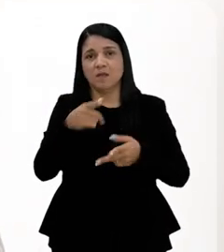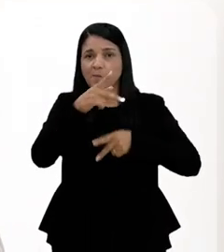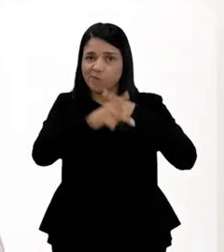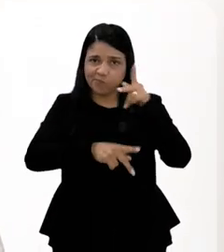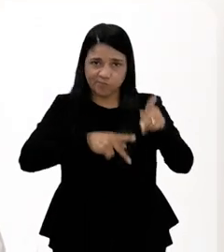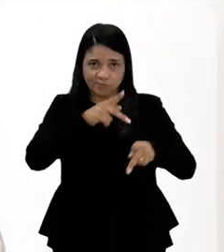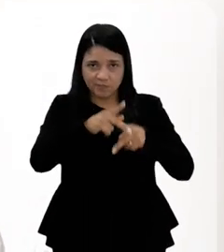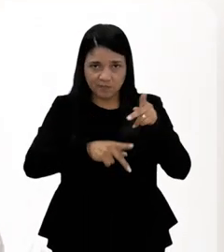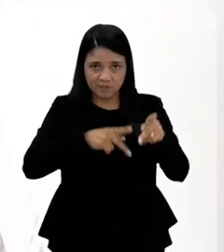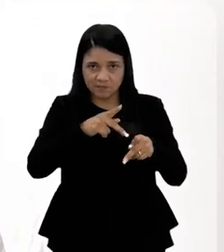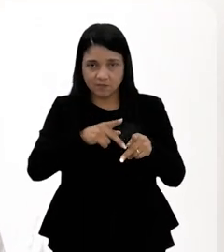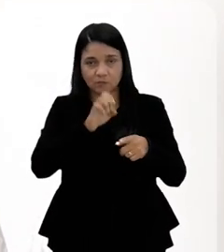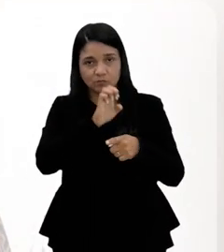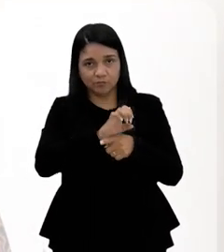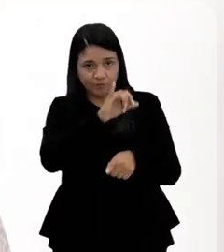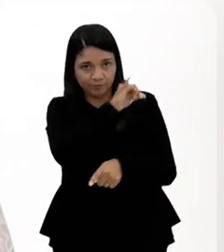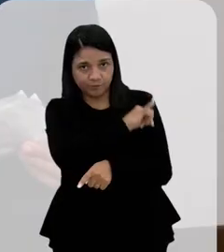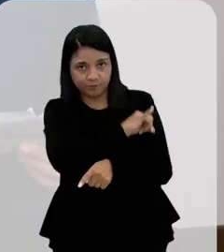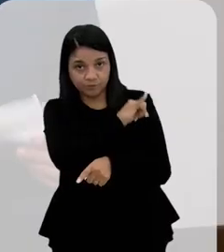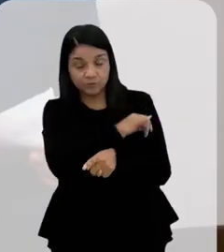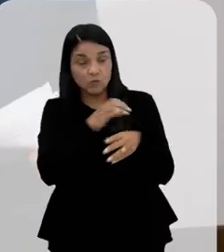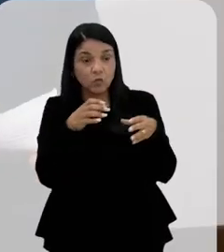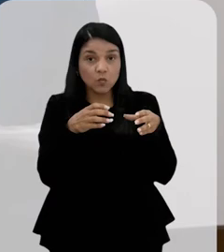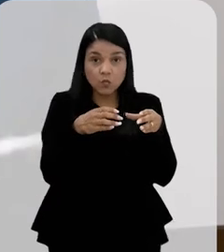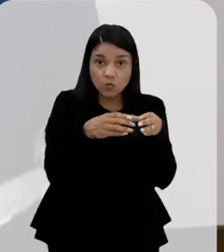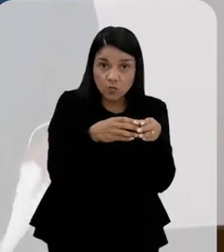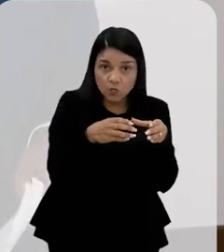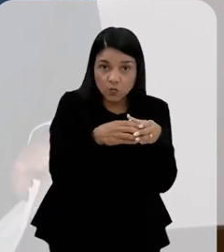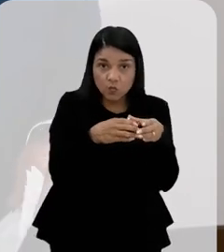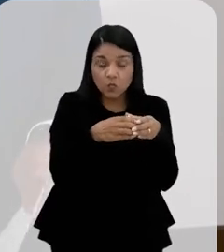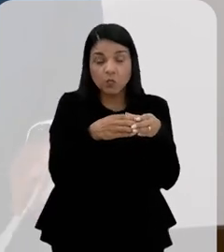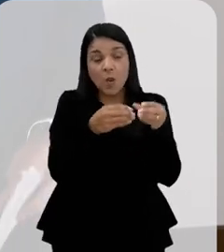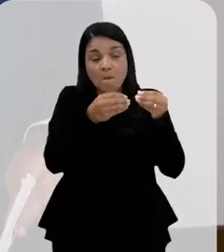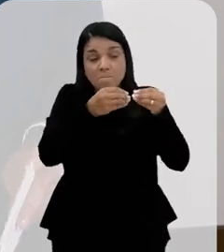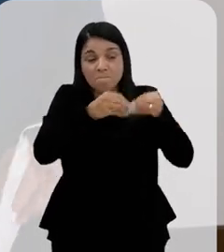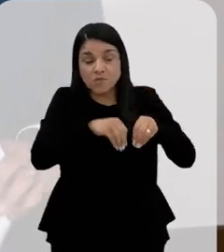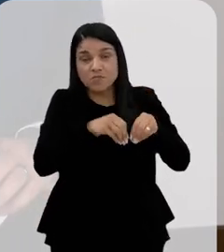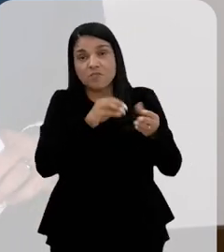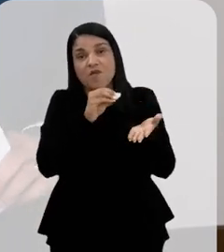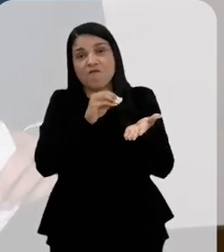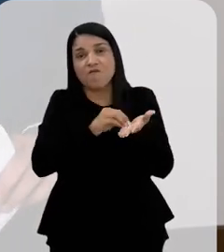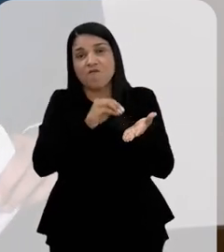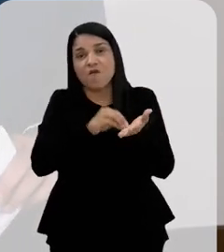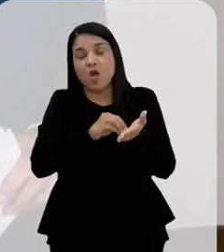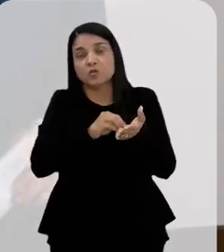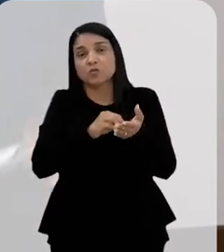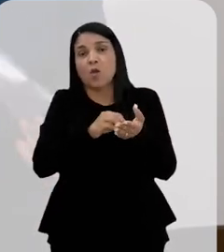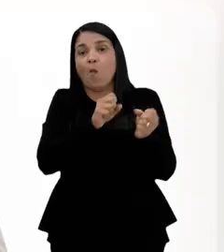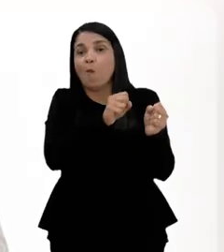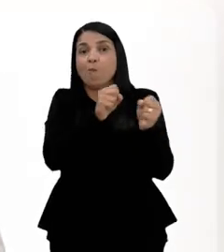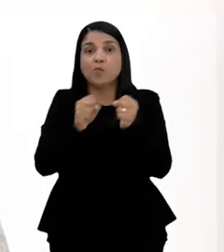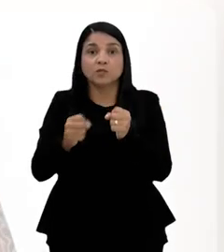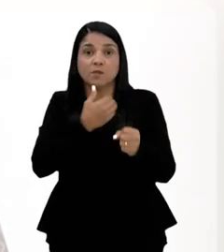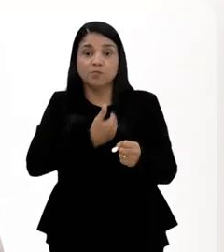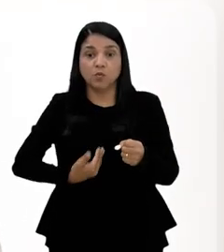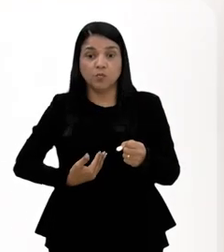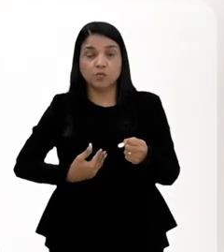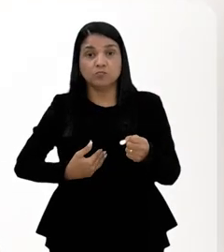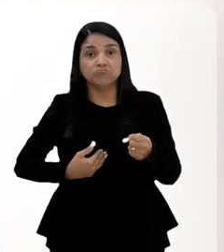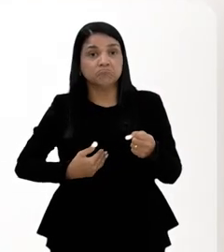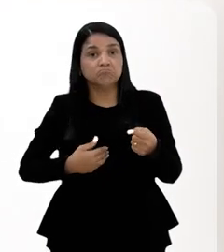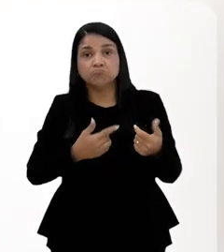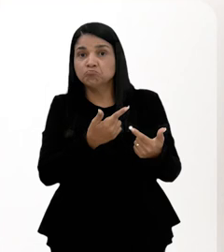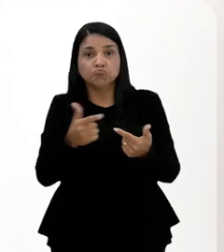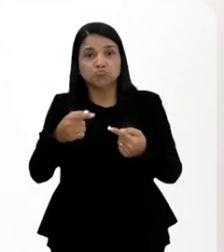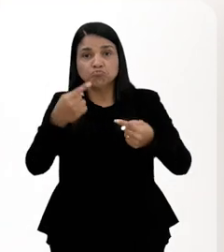fluminense. E esse grupo é muito prejudicado pela ausência do poder público nesse debate,